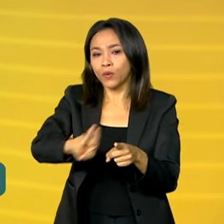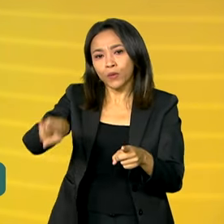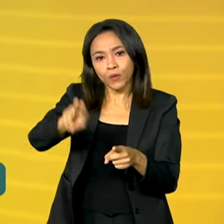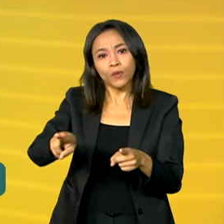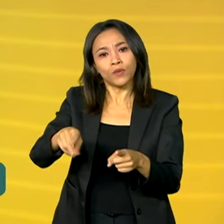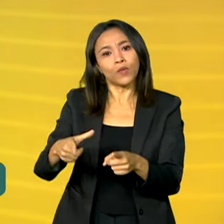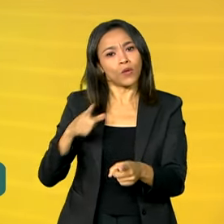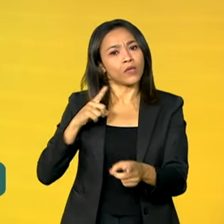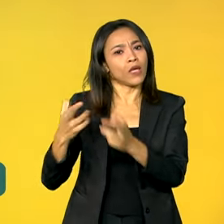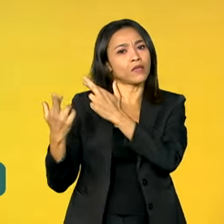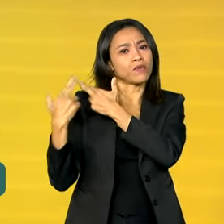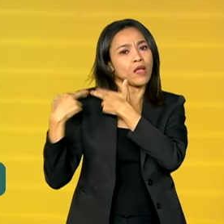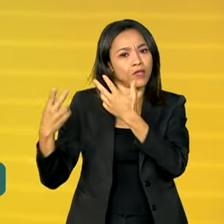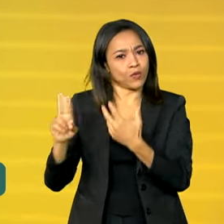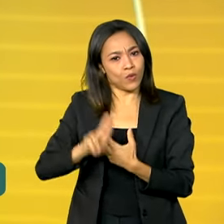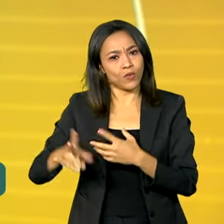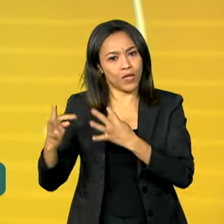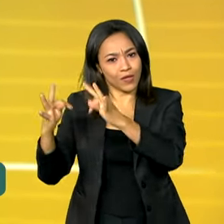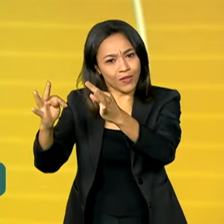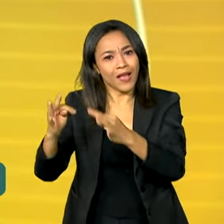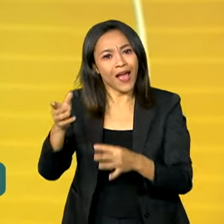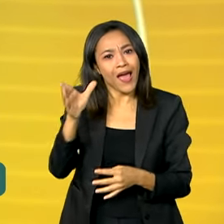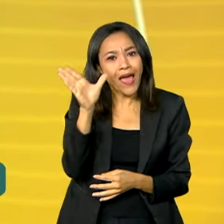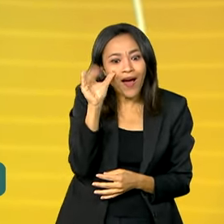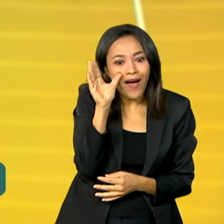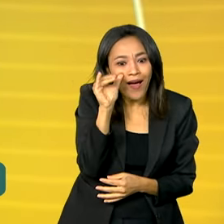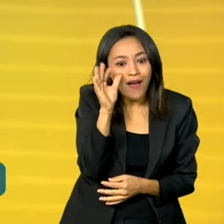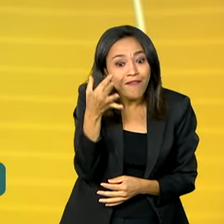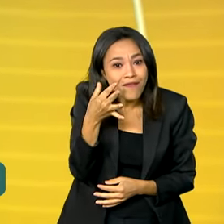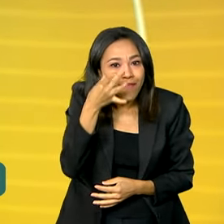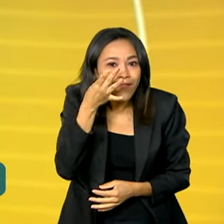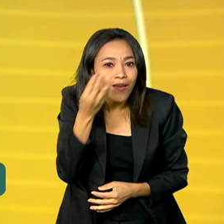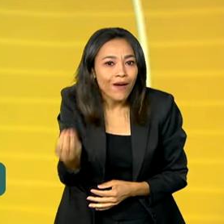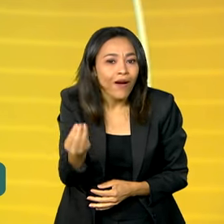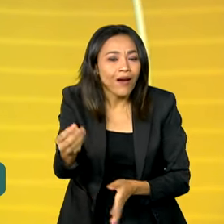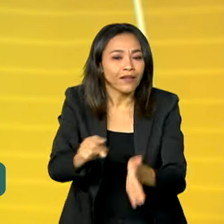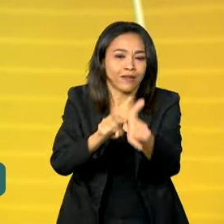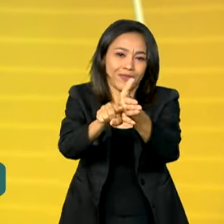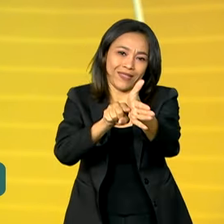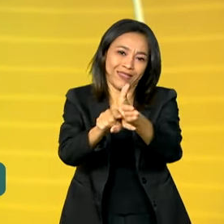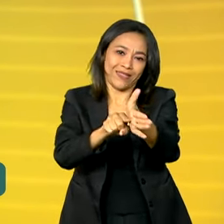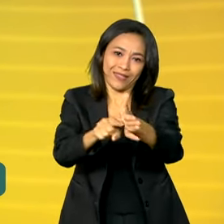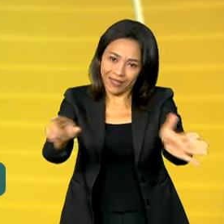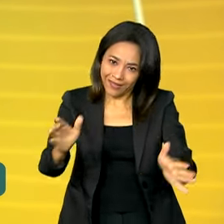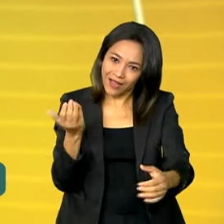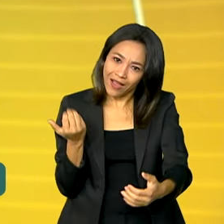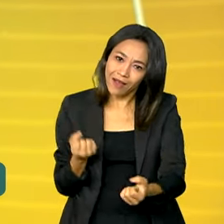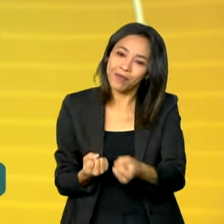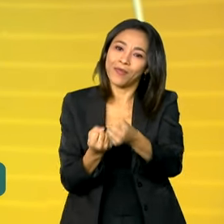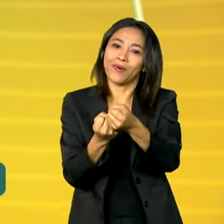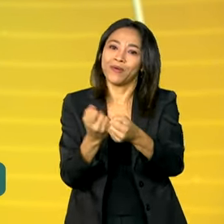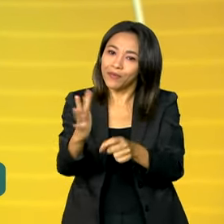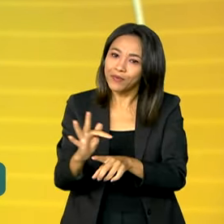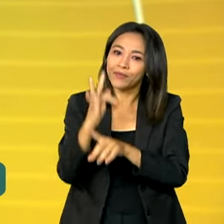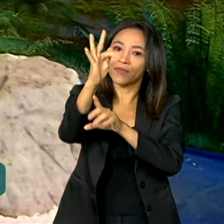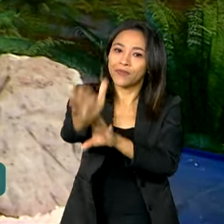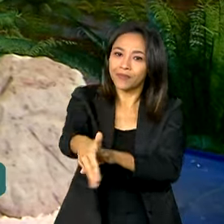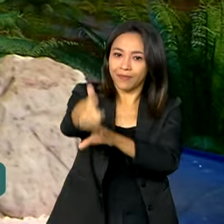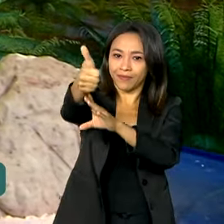tecnologias. É uma ótima oportunidade de ver, na prática, como a pesquisa científica contribui para um futuro melhor.